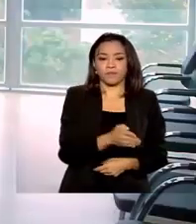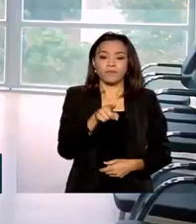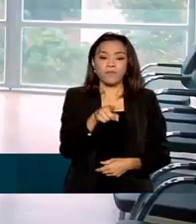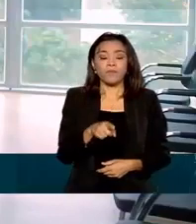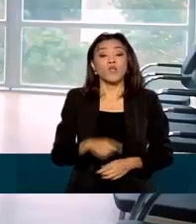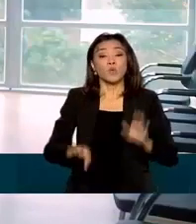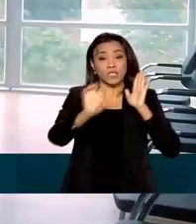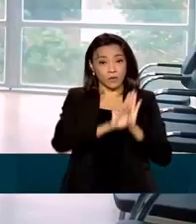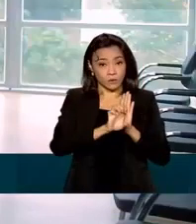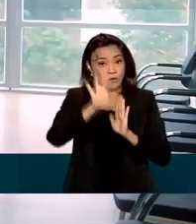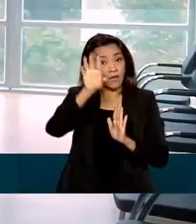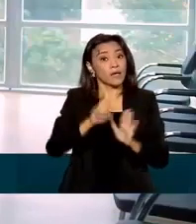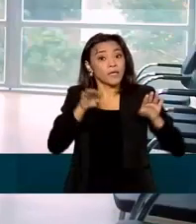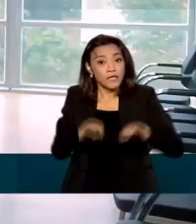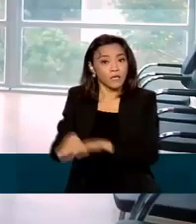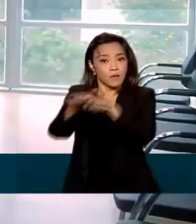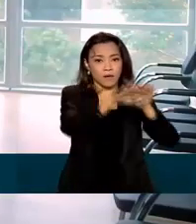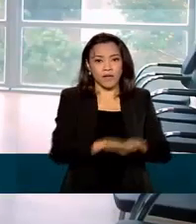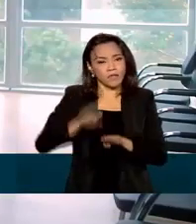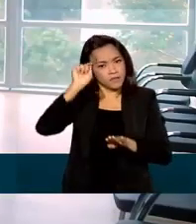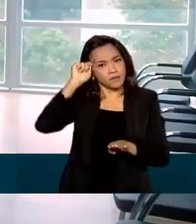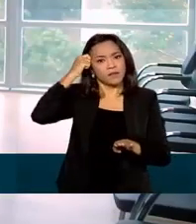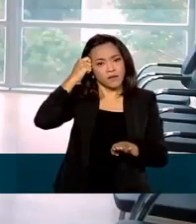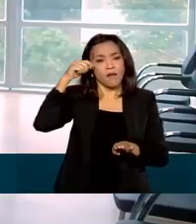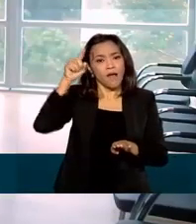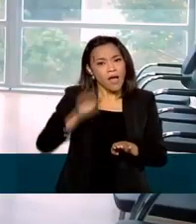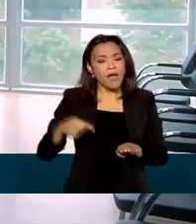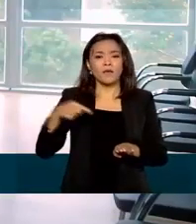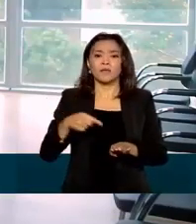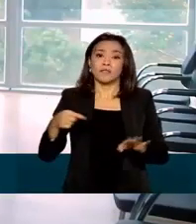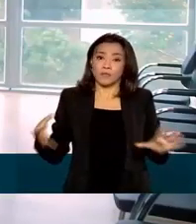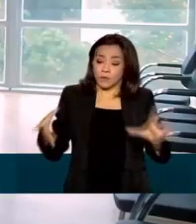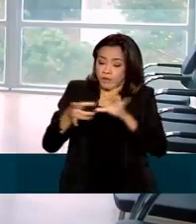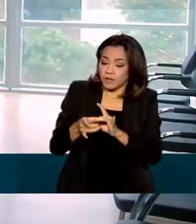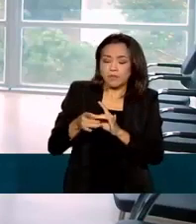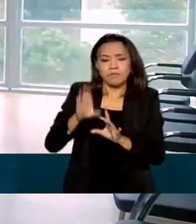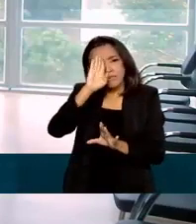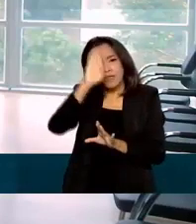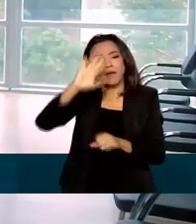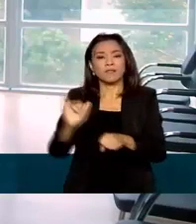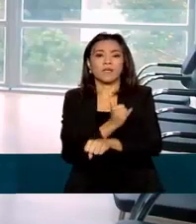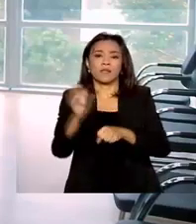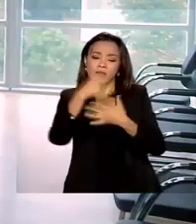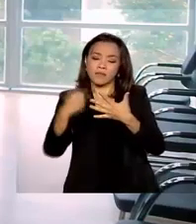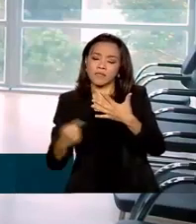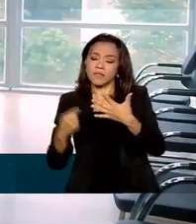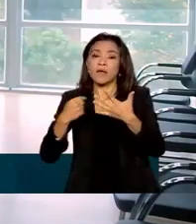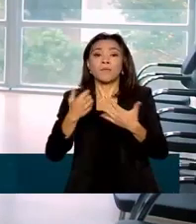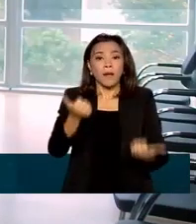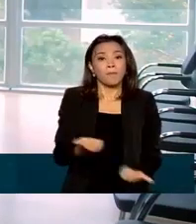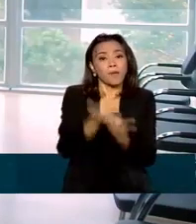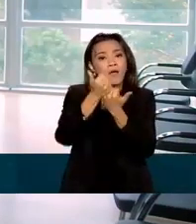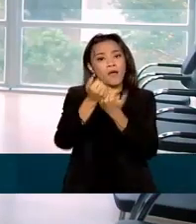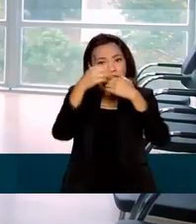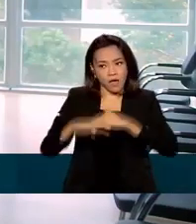Racial institui o SINAPIR como uma das principais ferramentas para a promoção da igualdade racial e